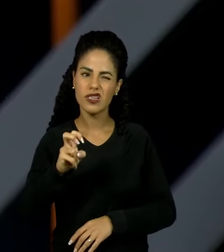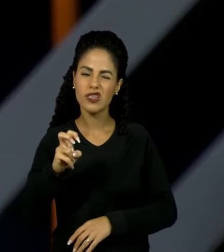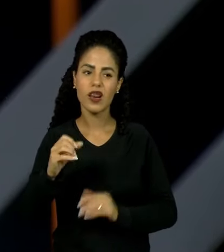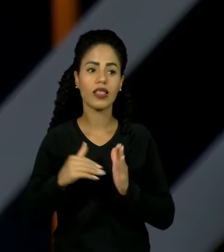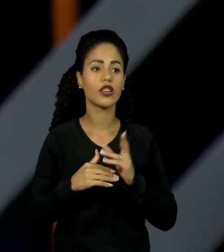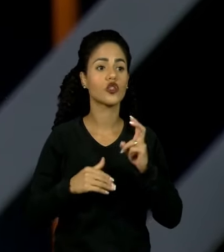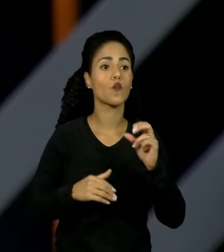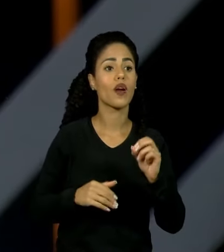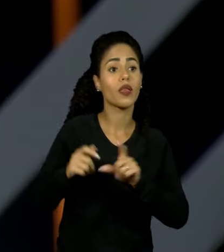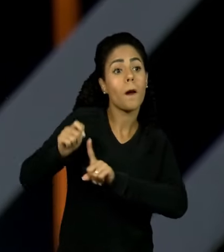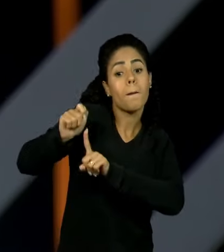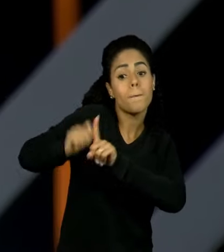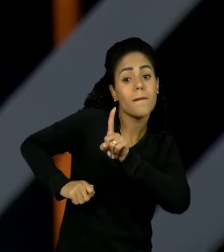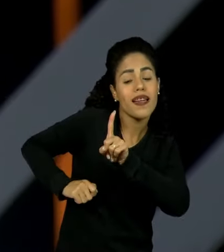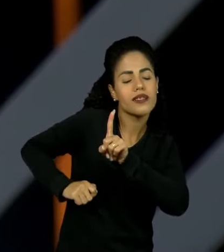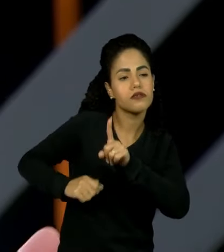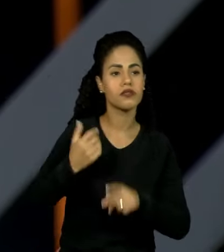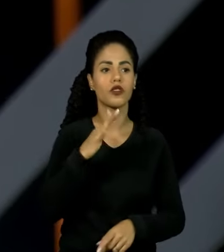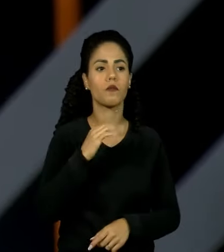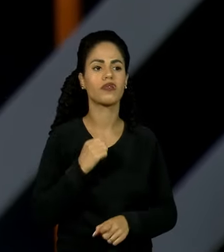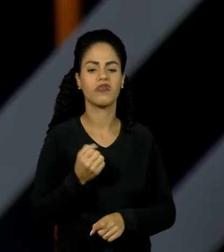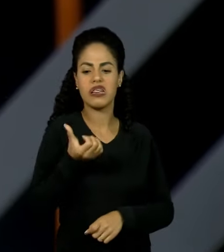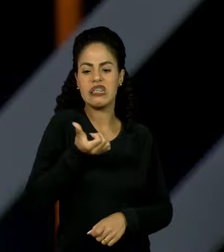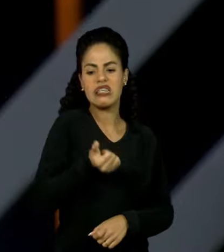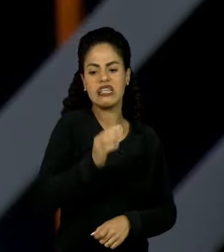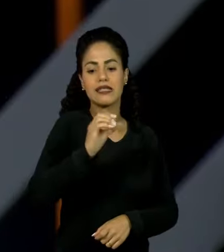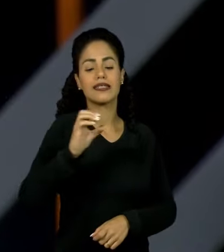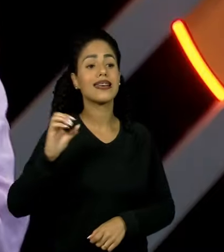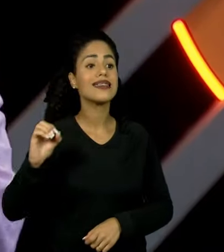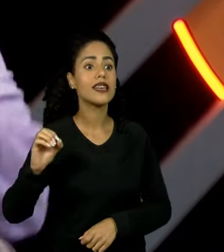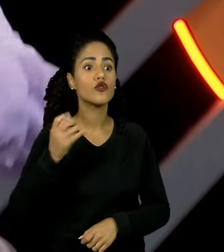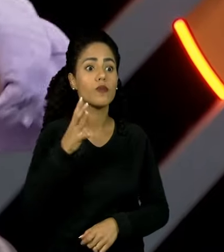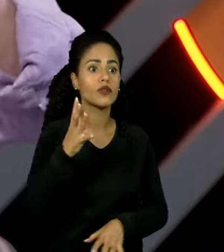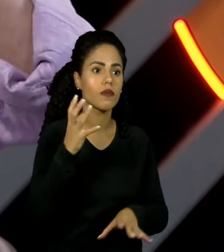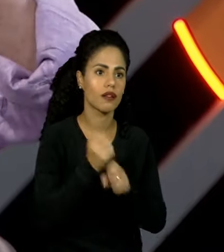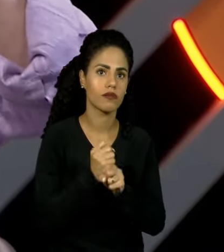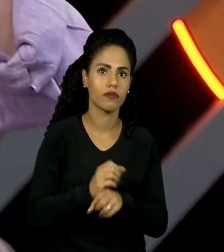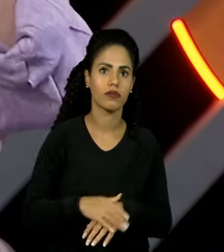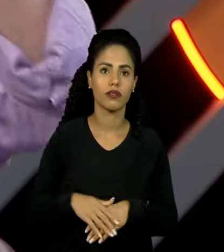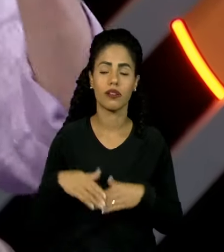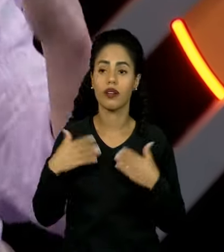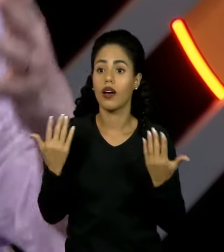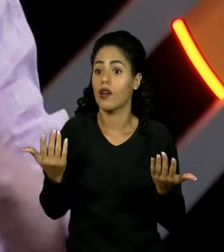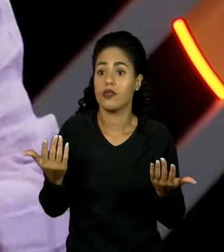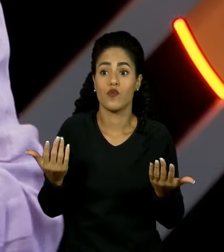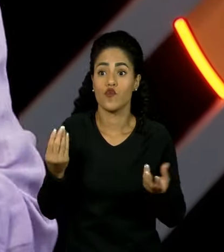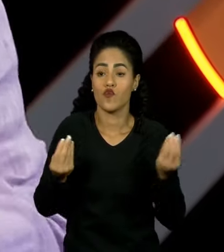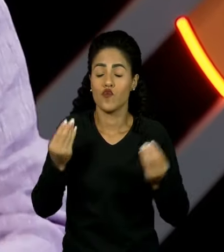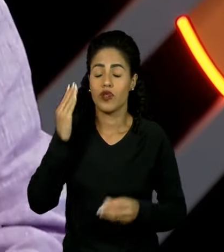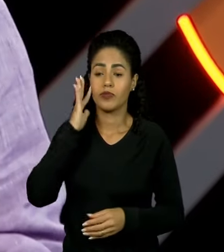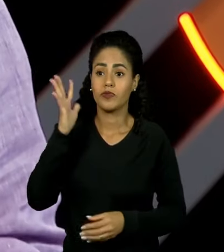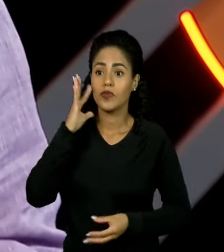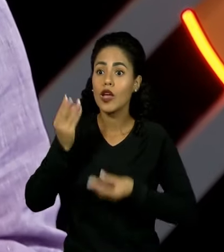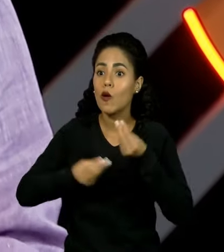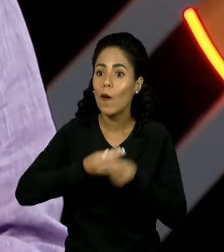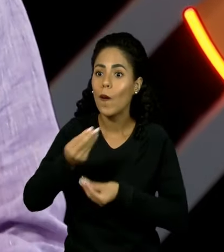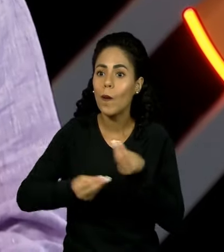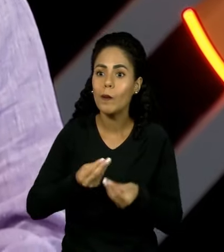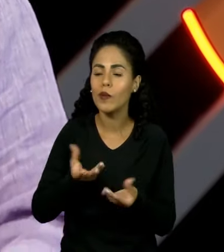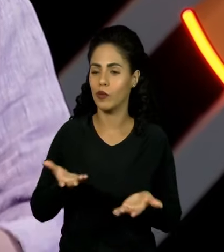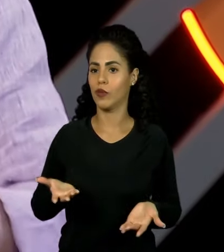por mês. Portanto, a gente tá falando de cerca de 600 casos no ano. Quem pode estar imaginando